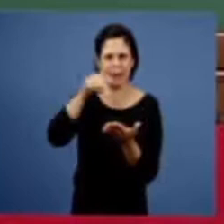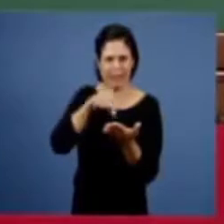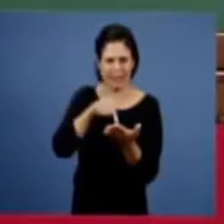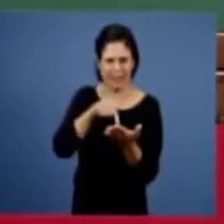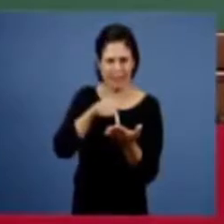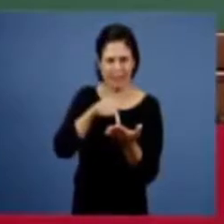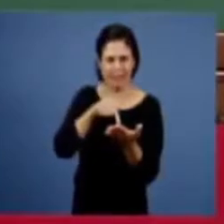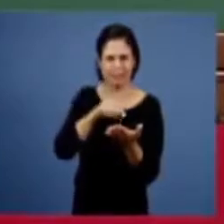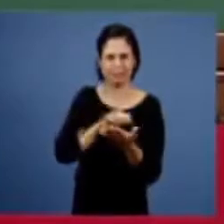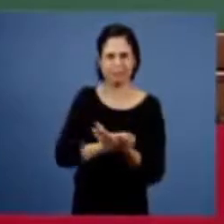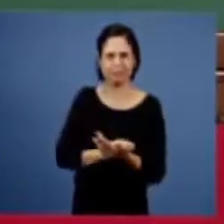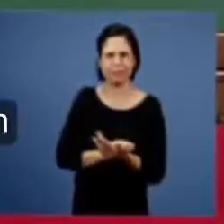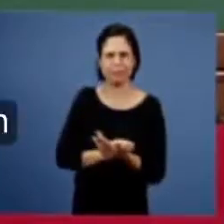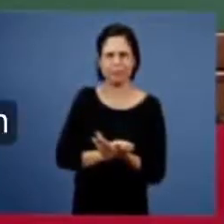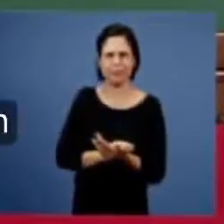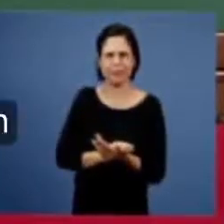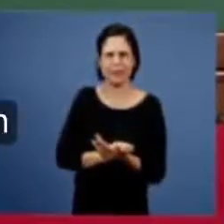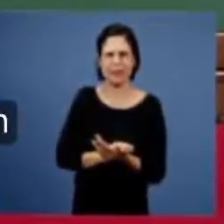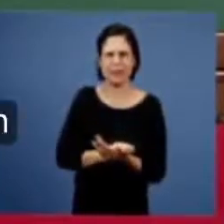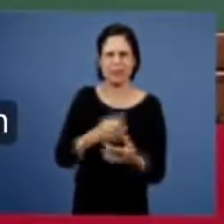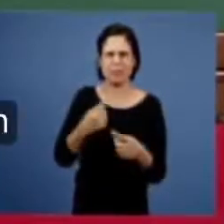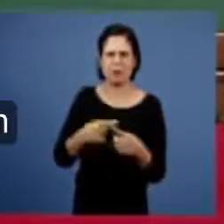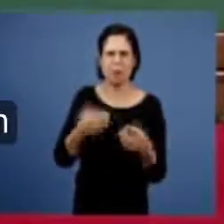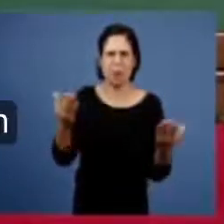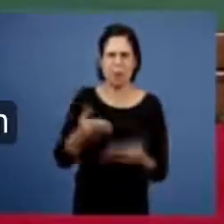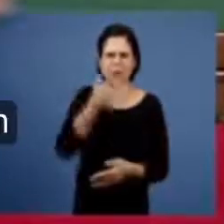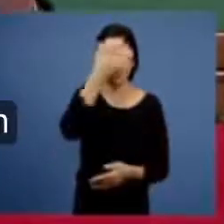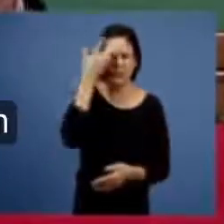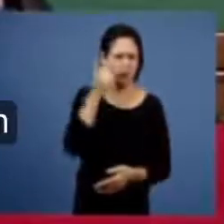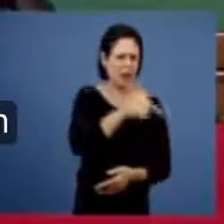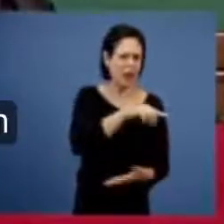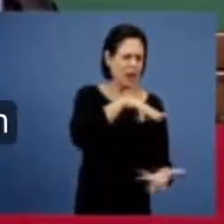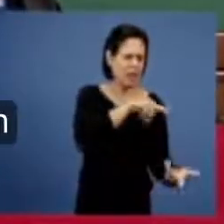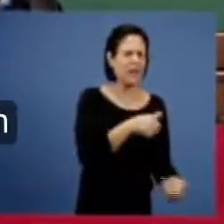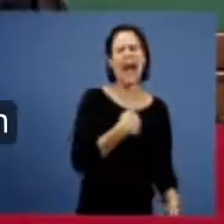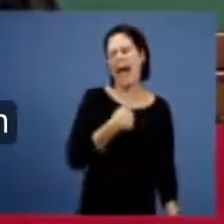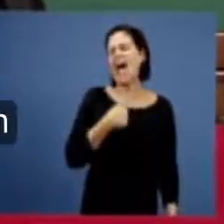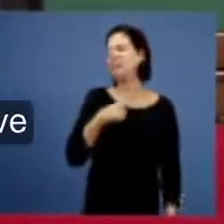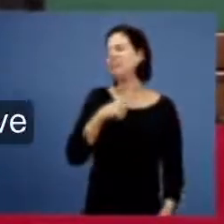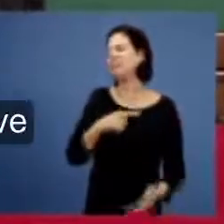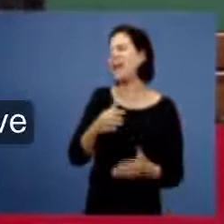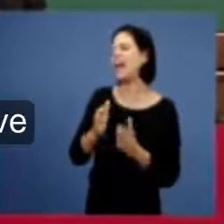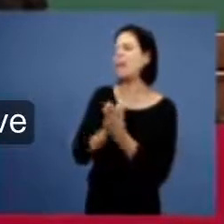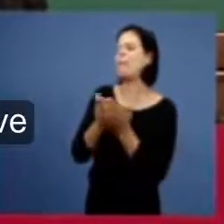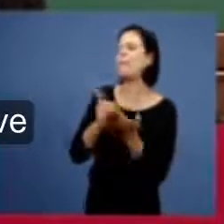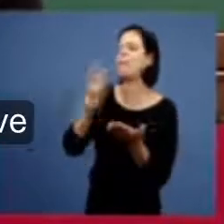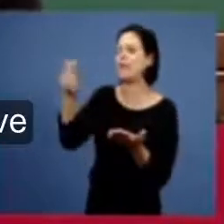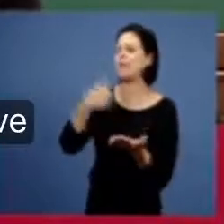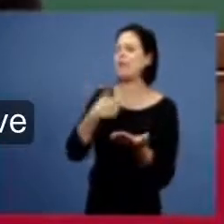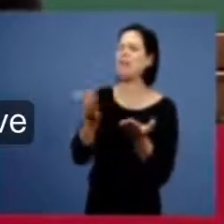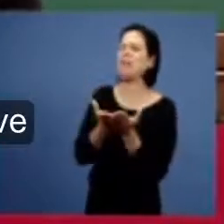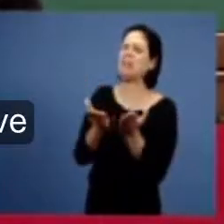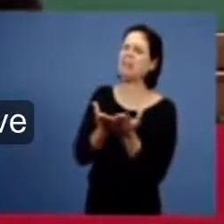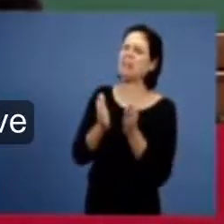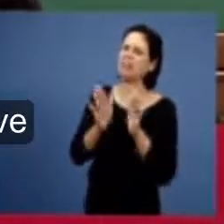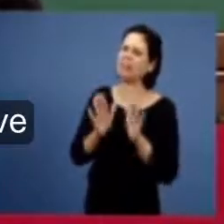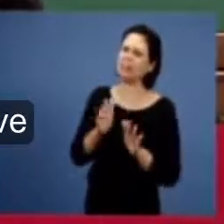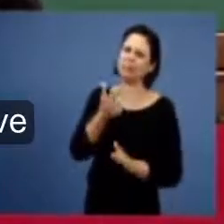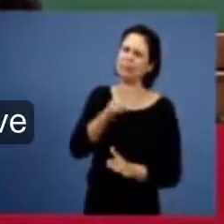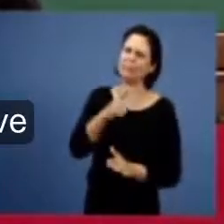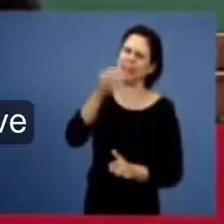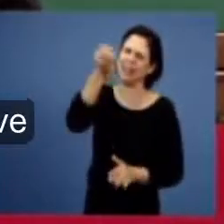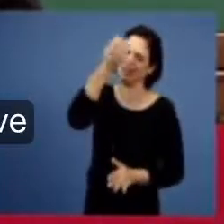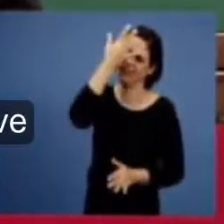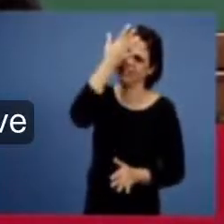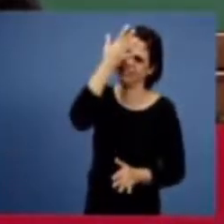de ser vulgarizada como ela está sendo vulgarizada e revelação vai ser guardada no coração